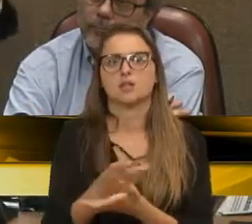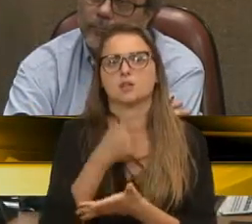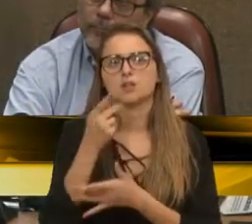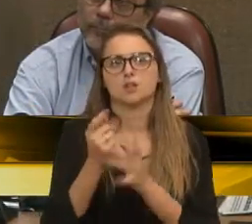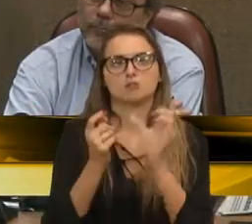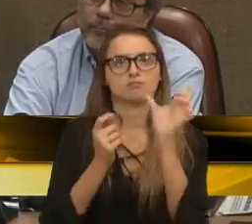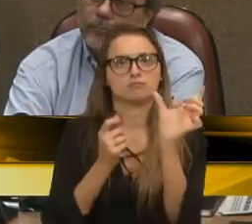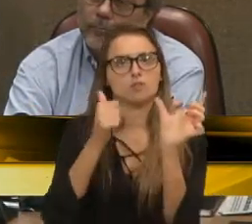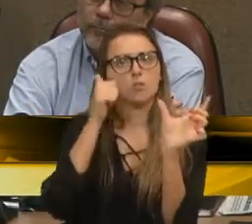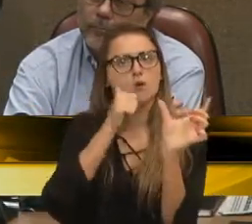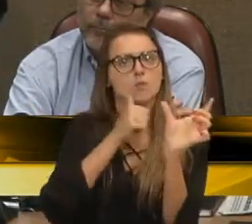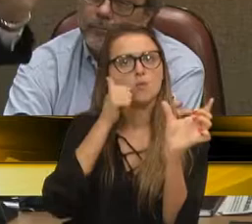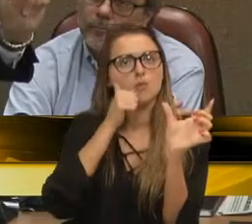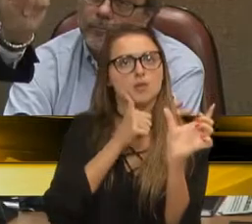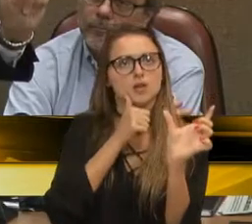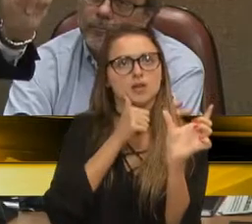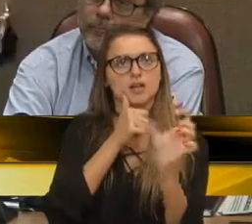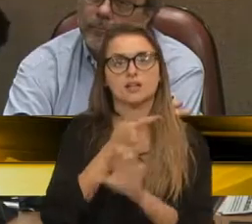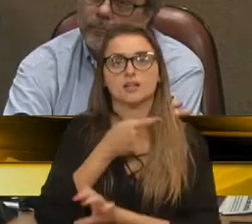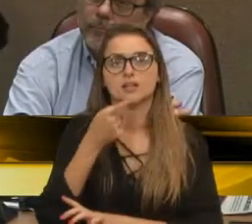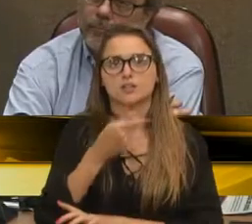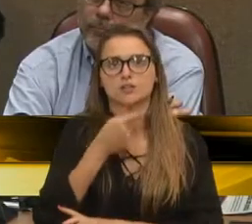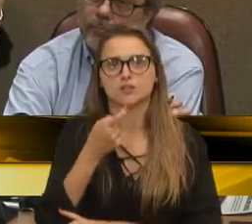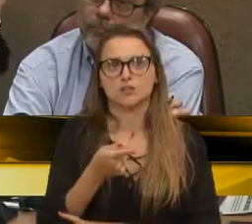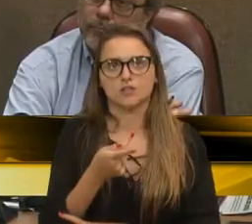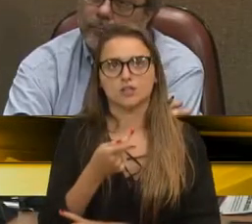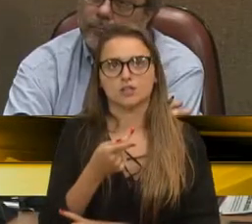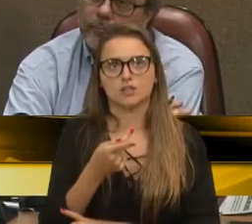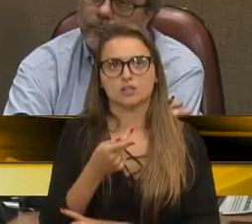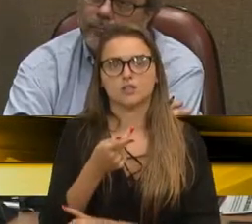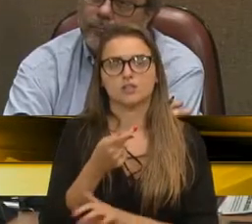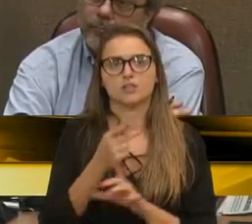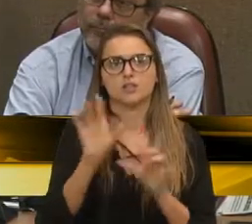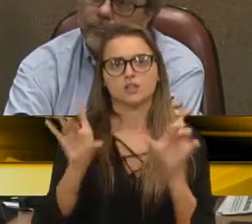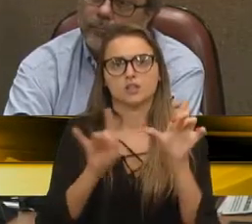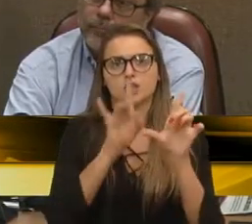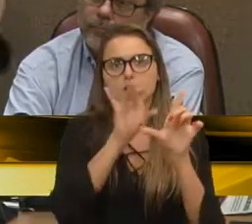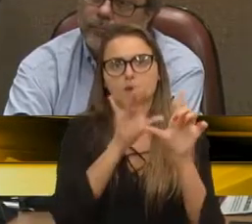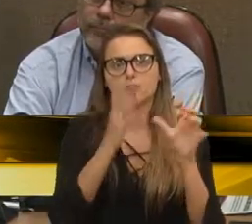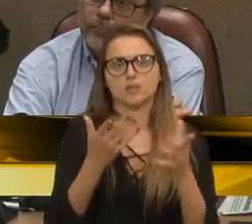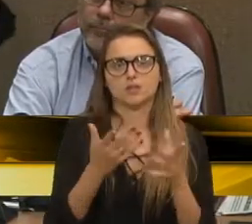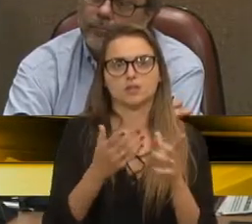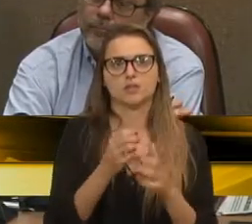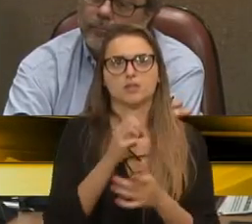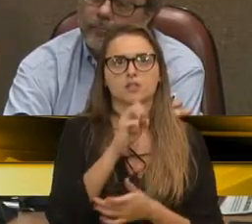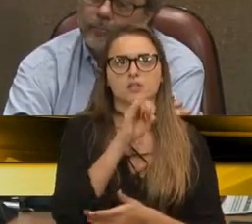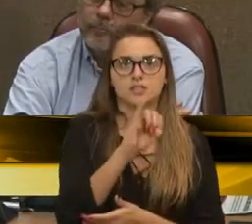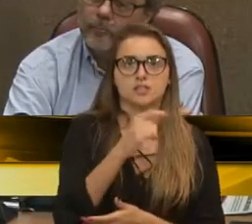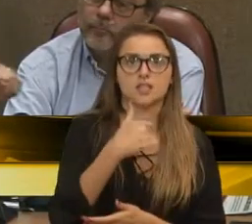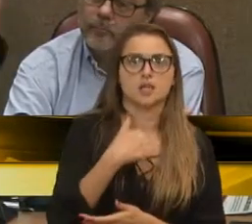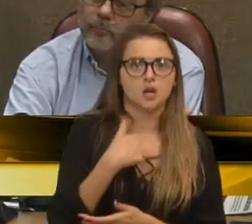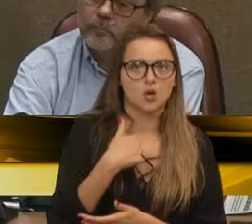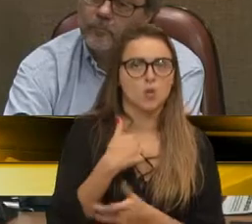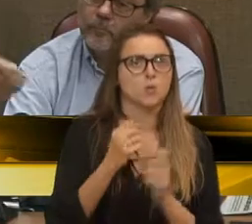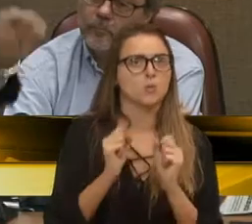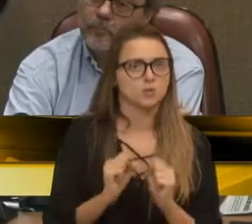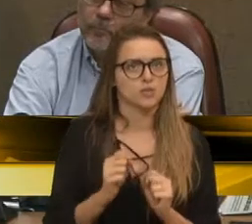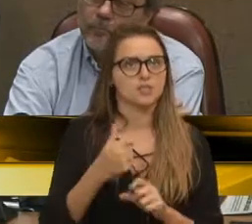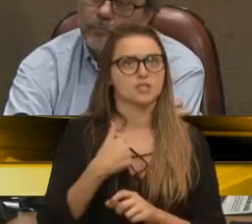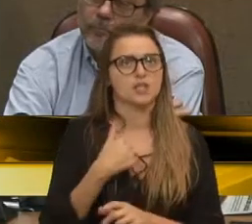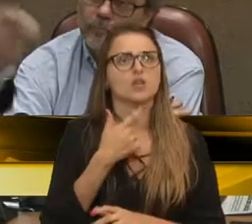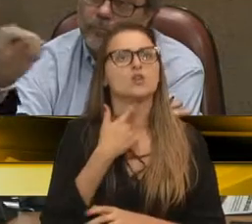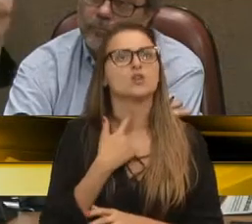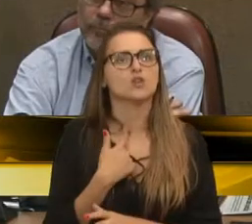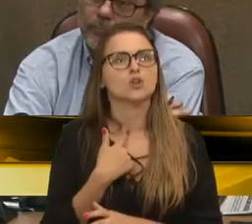de uma mulher, que assim disse, num de seus posts em rede social, se eu pudesse, eu gostaria de